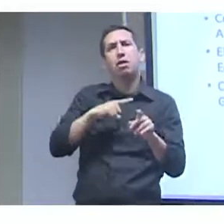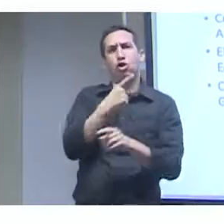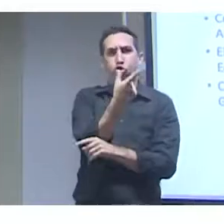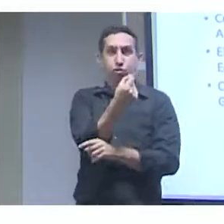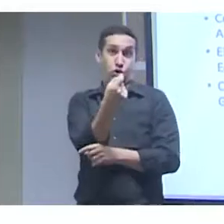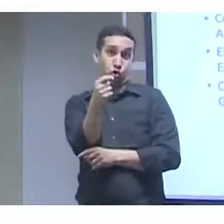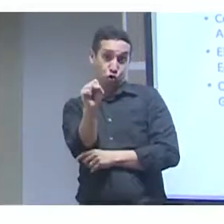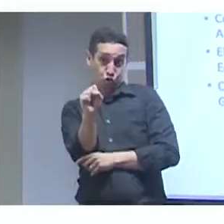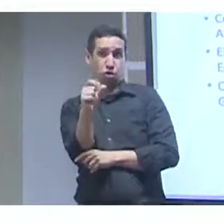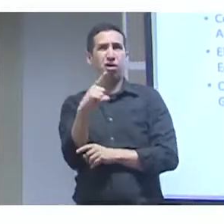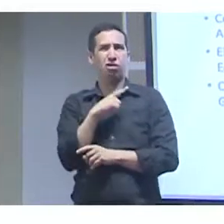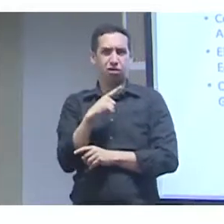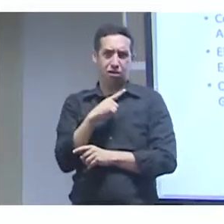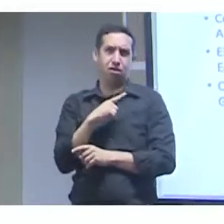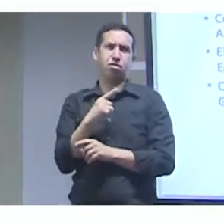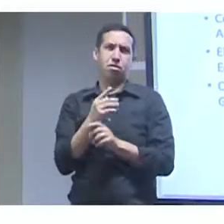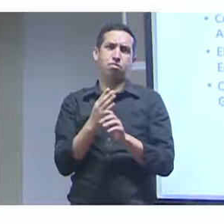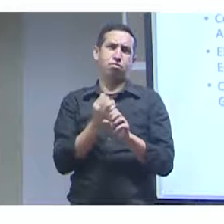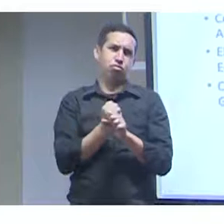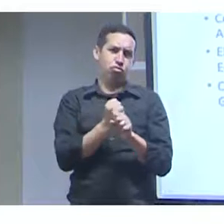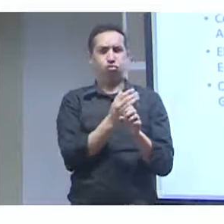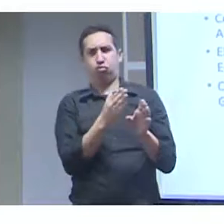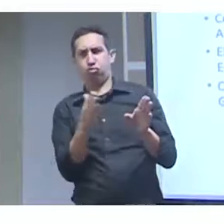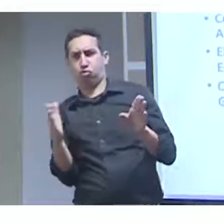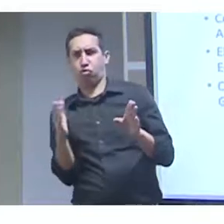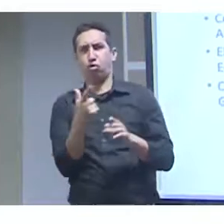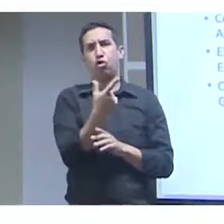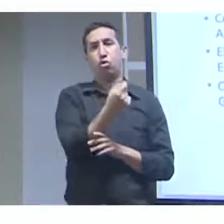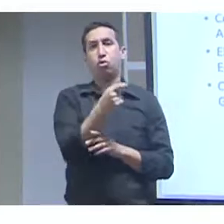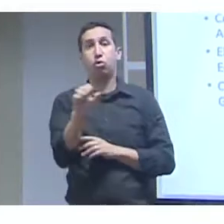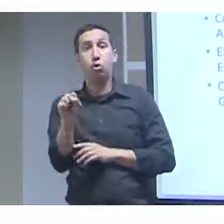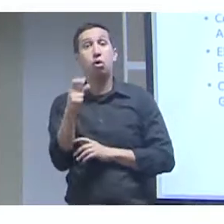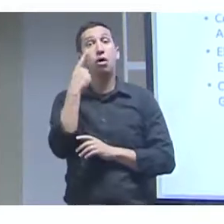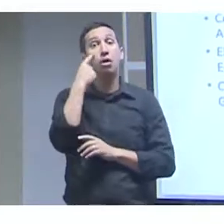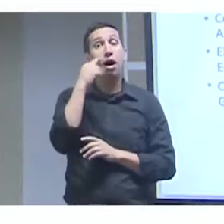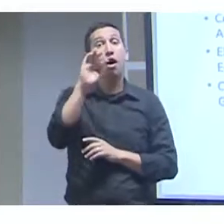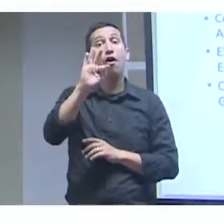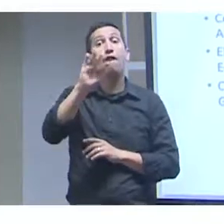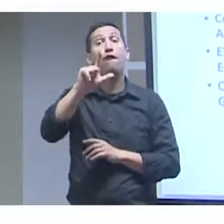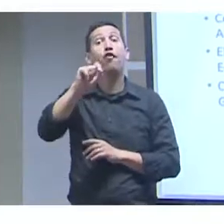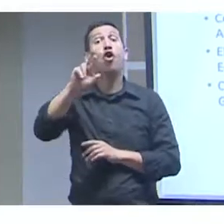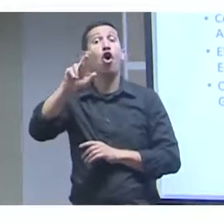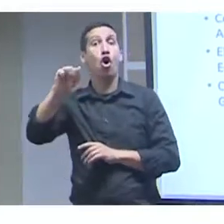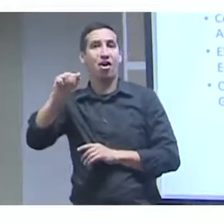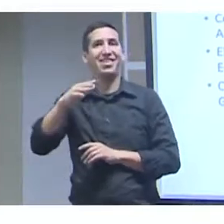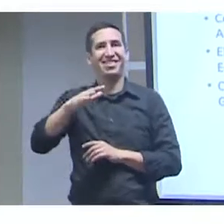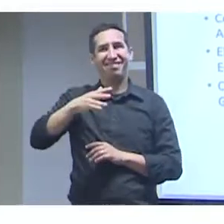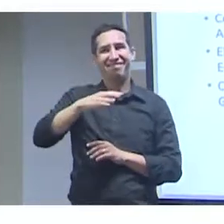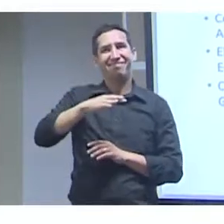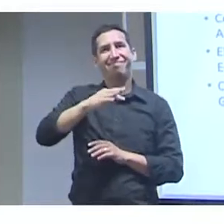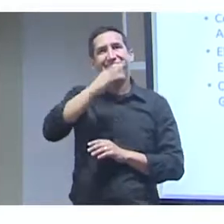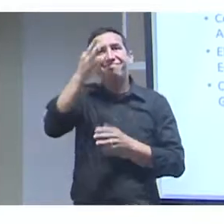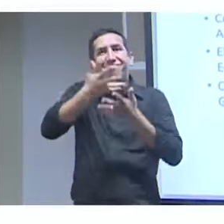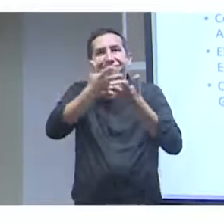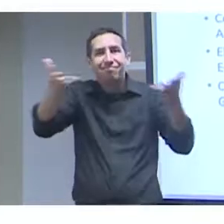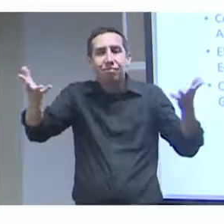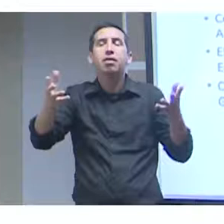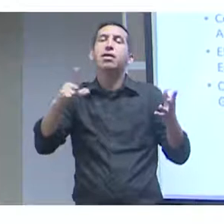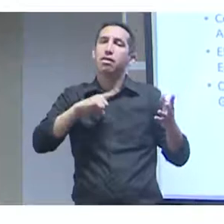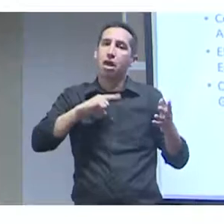Ele foi criado em 2008, então o Jardim Botânico tem esse mandato também de avaliar o risco de extinção da flora